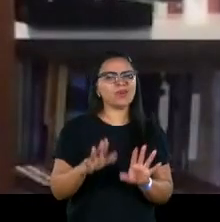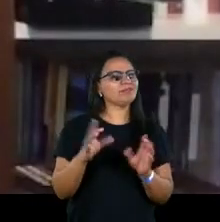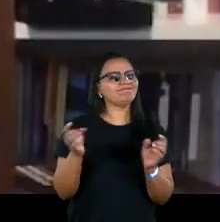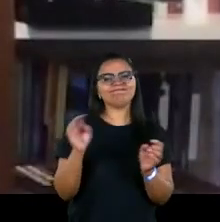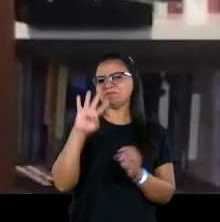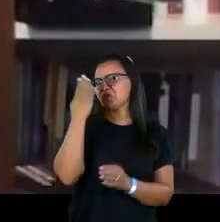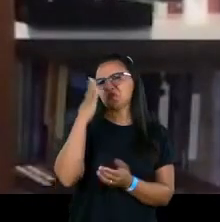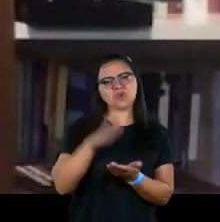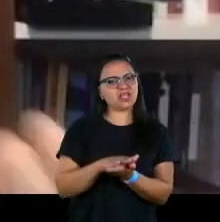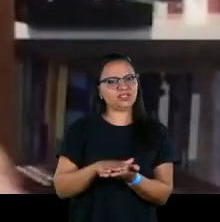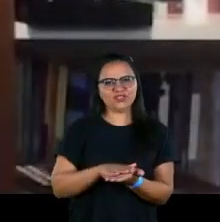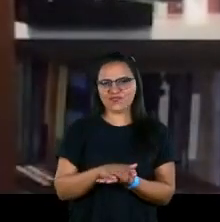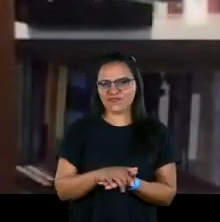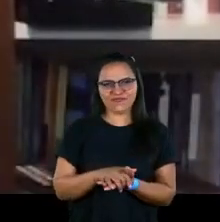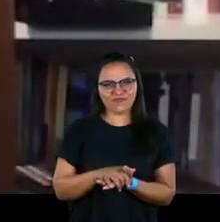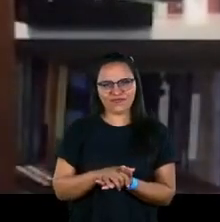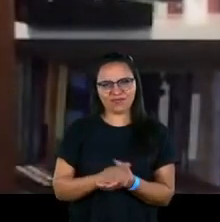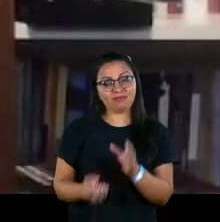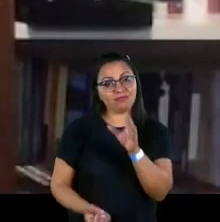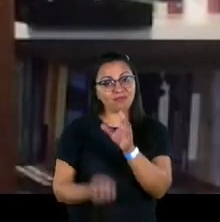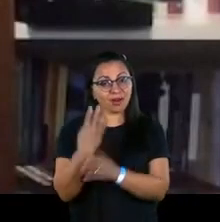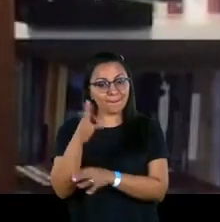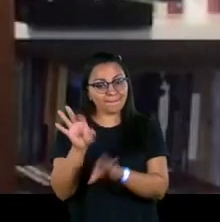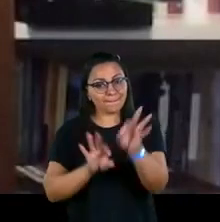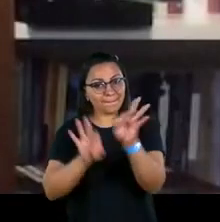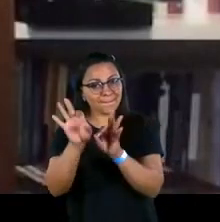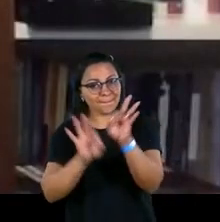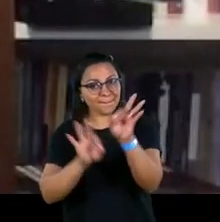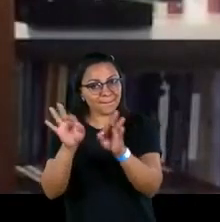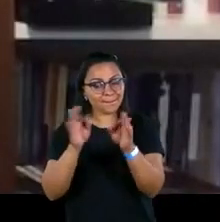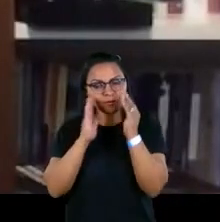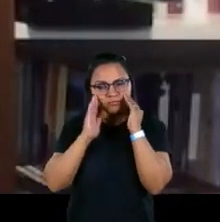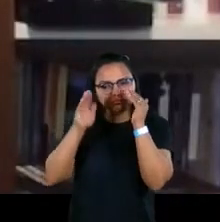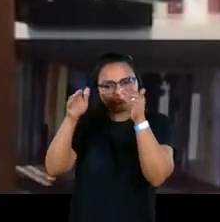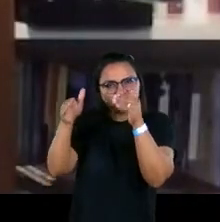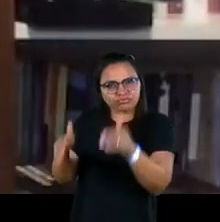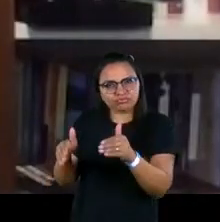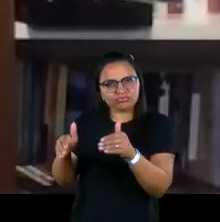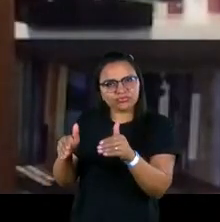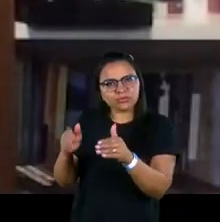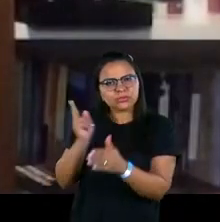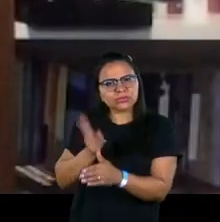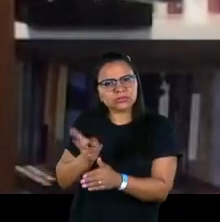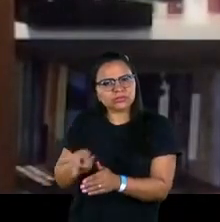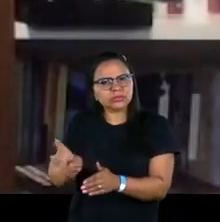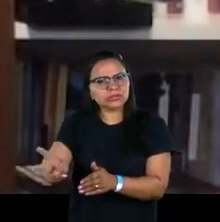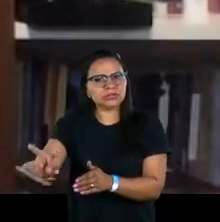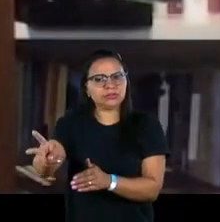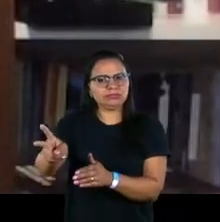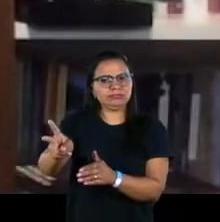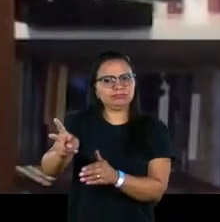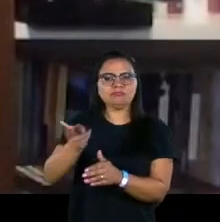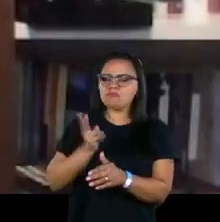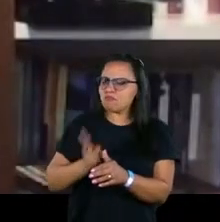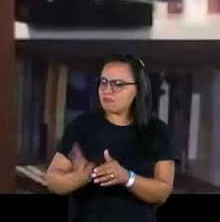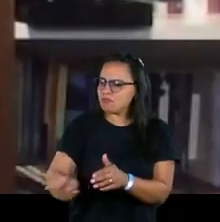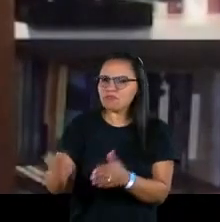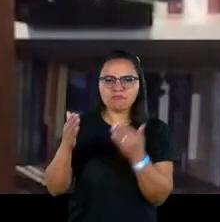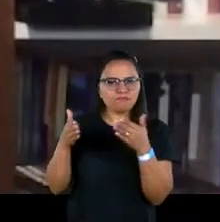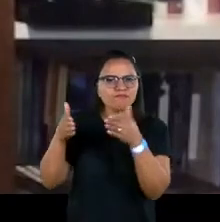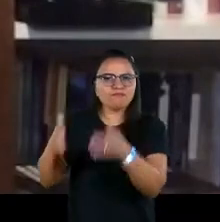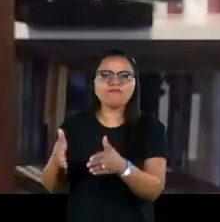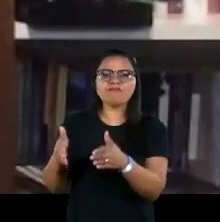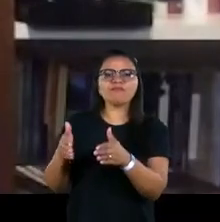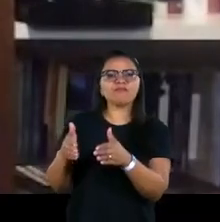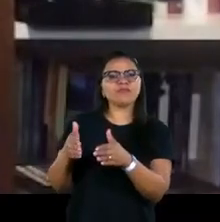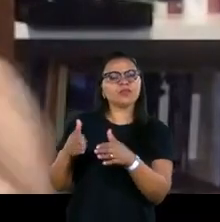suficientes. Então, nós criamos um programa voltado para uma ação permanente e essa ação permanente a gente